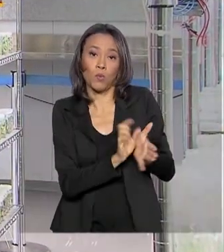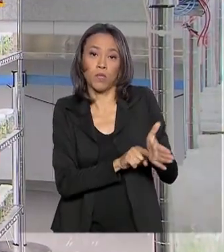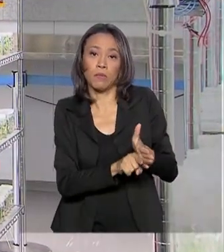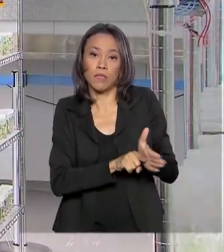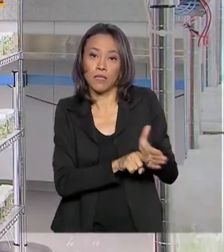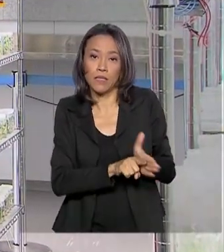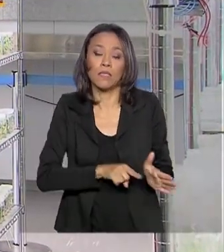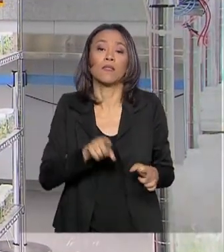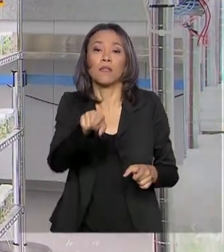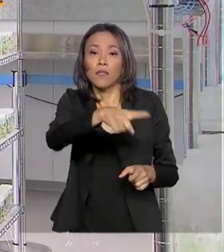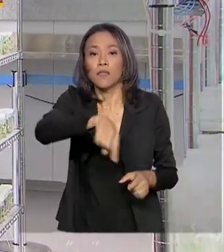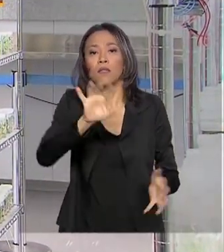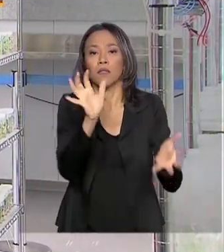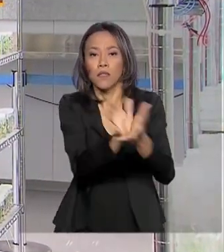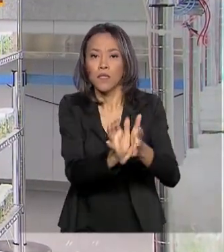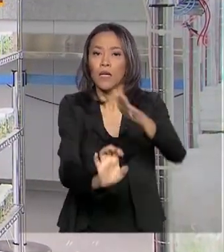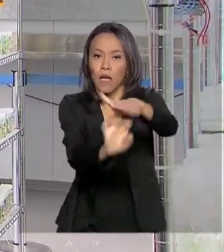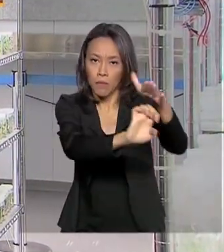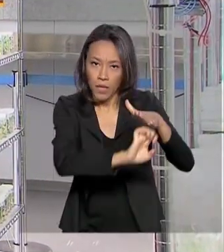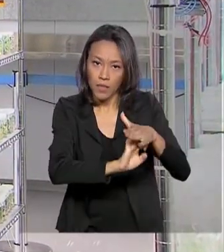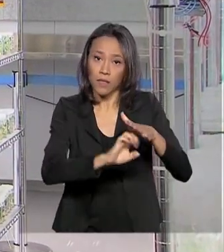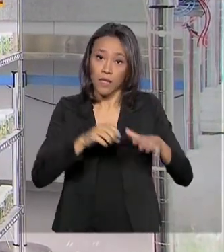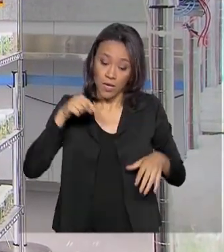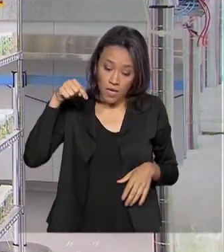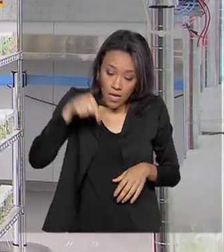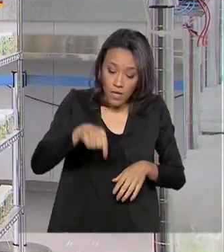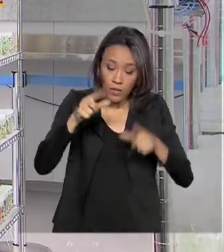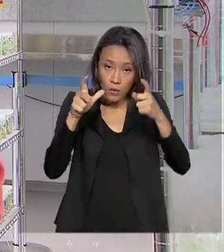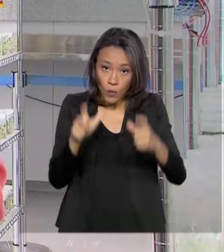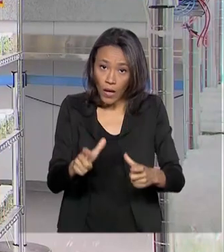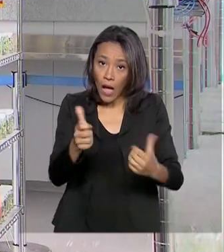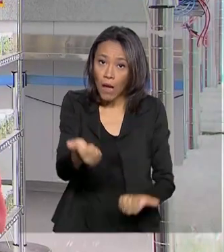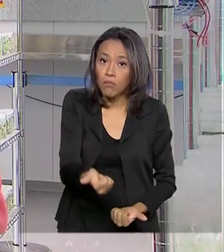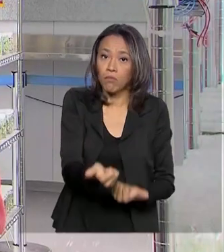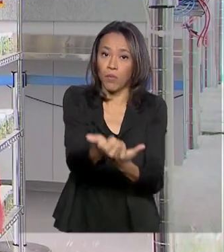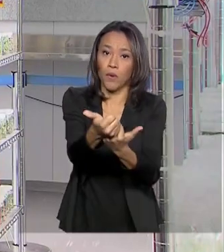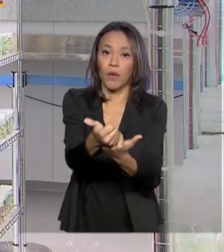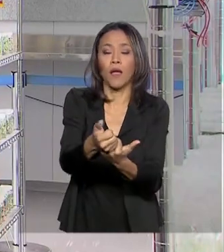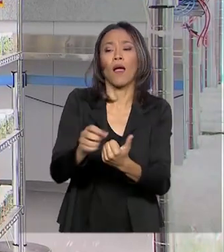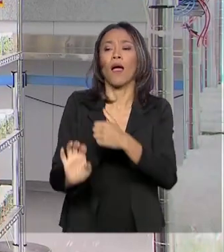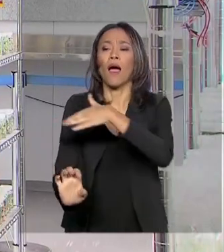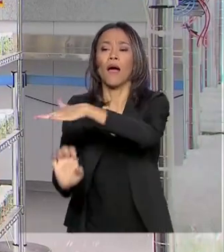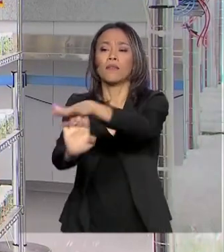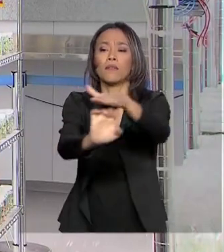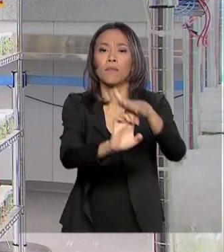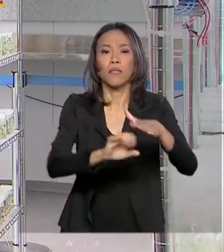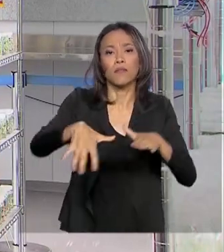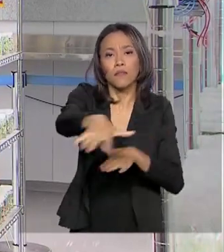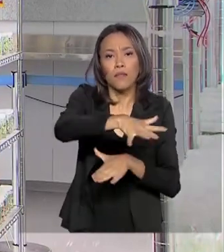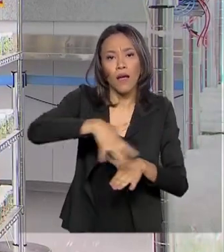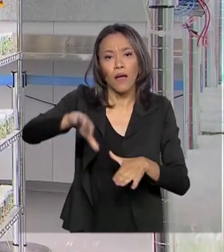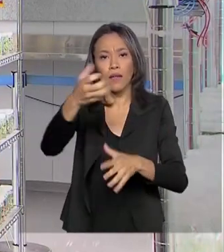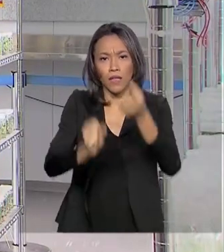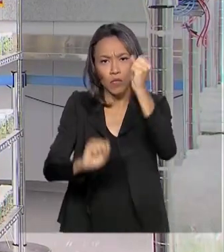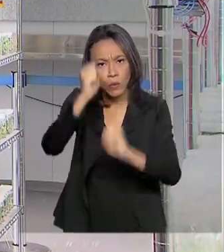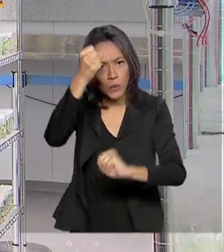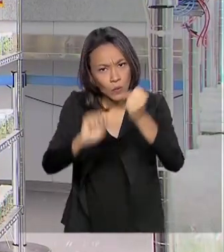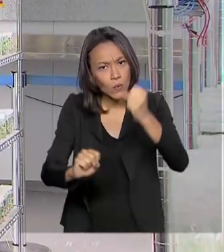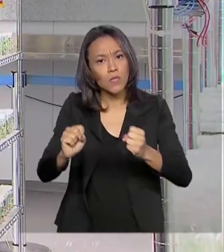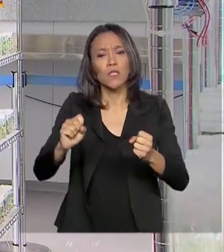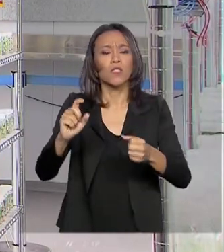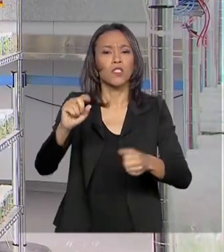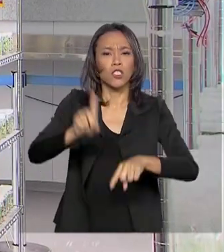privado, a intenção é que ele ofereça suporte para as empresas de transformação e industrialização de produtos